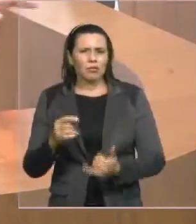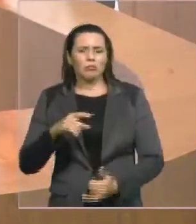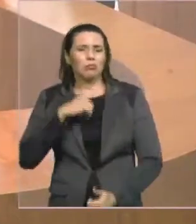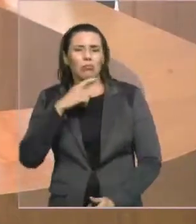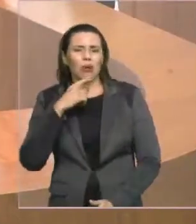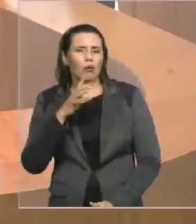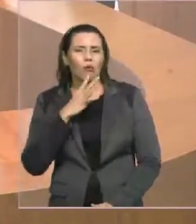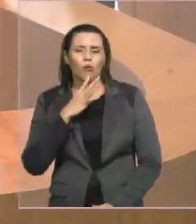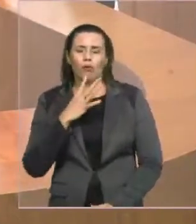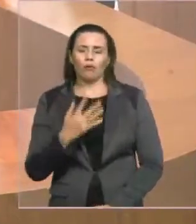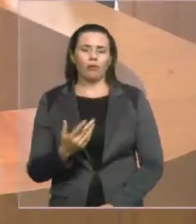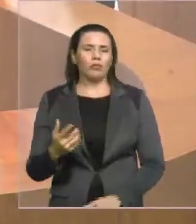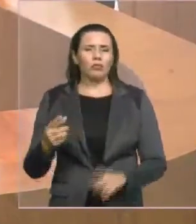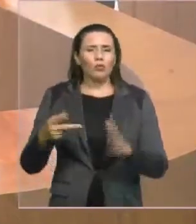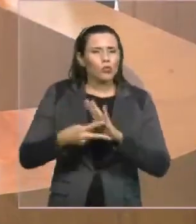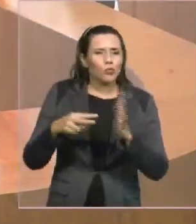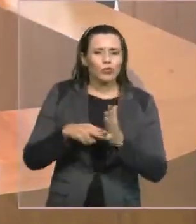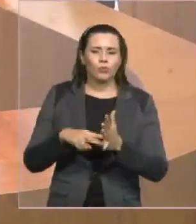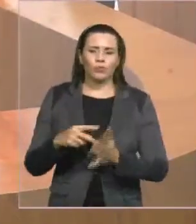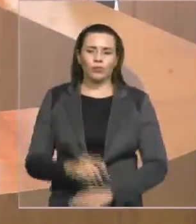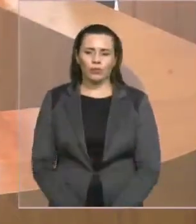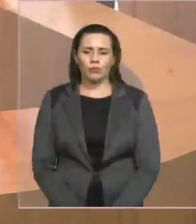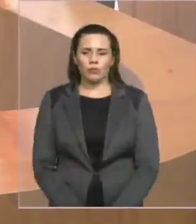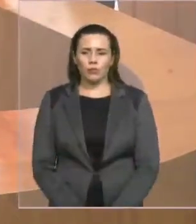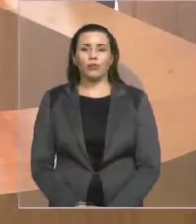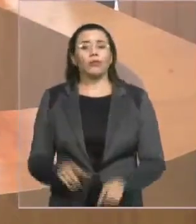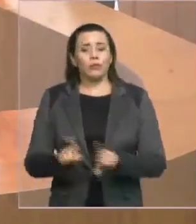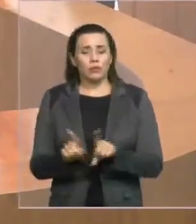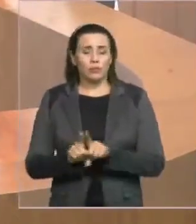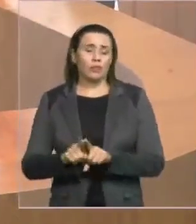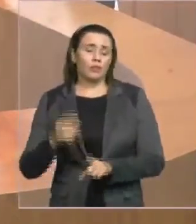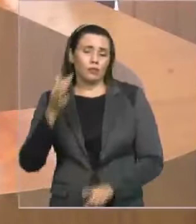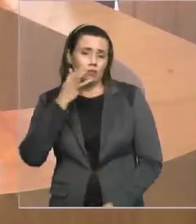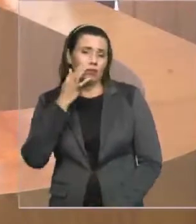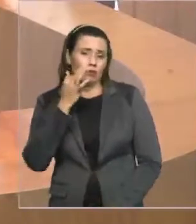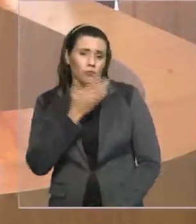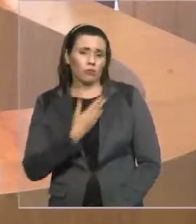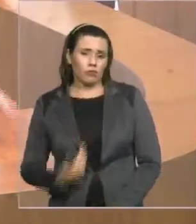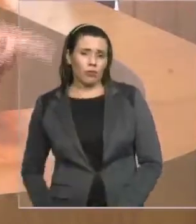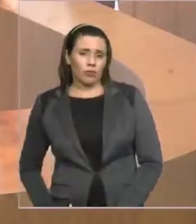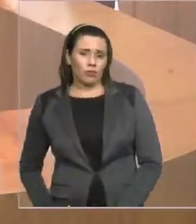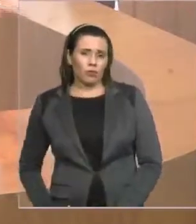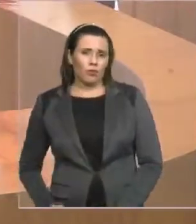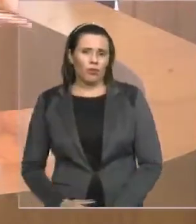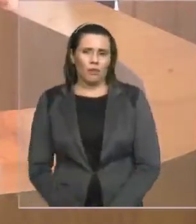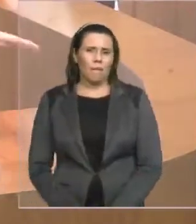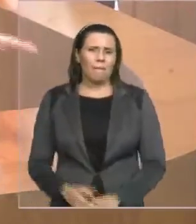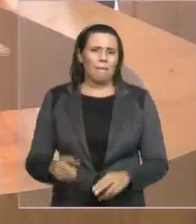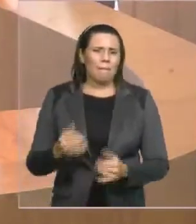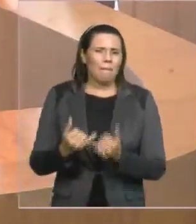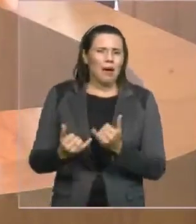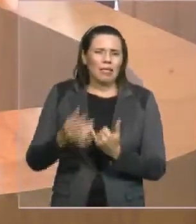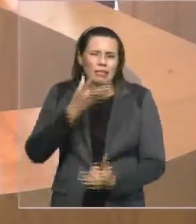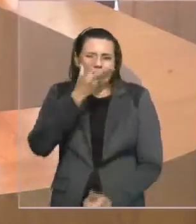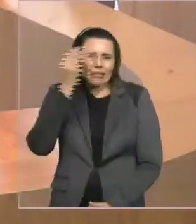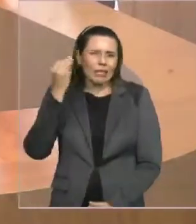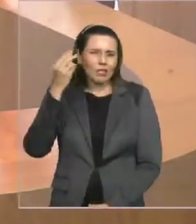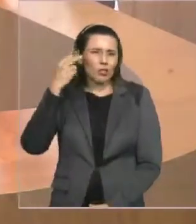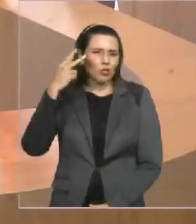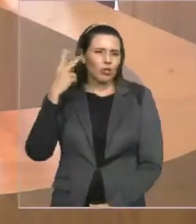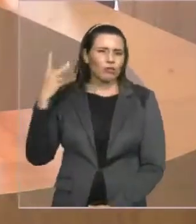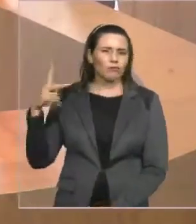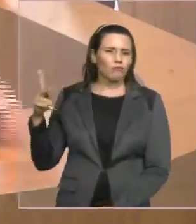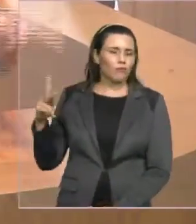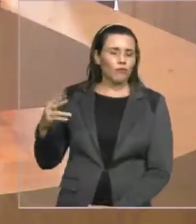o governador Flávio Dino rasga ainda a história de sua família. O pai dele é procurador do Estado aposentado.